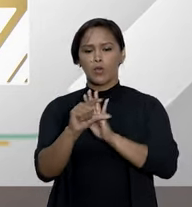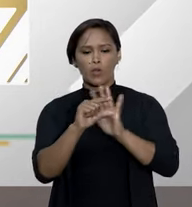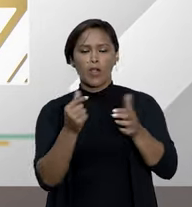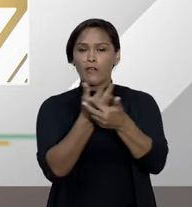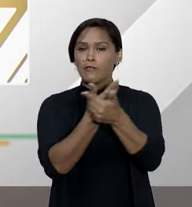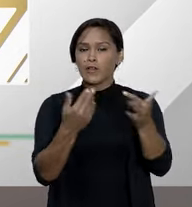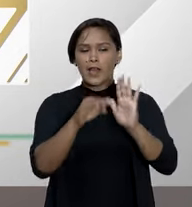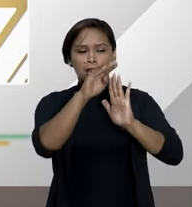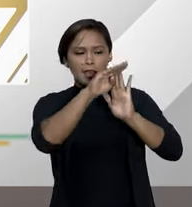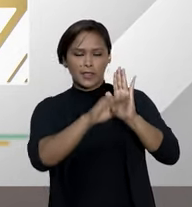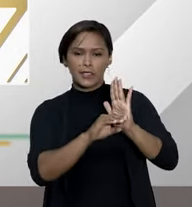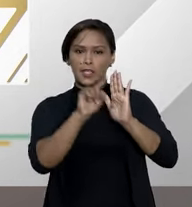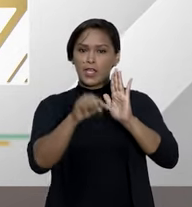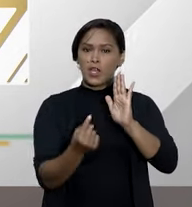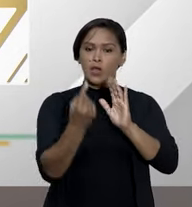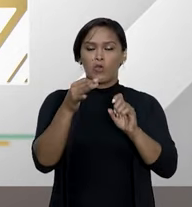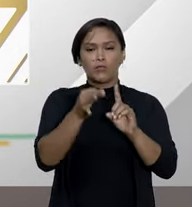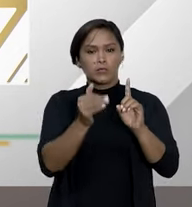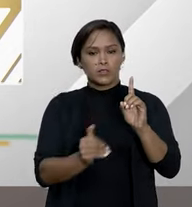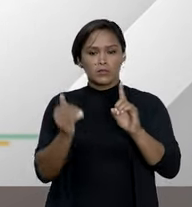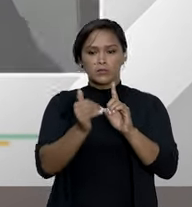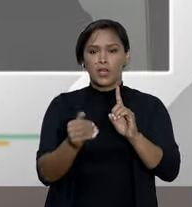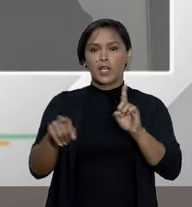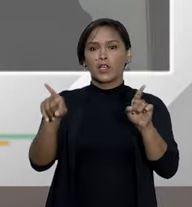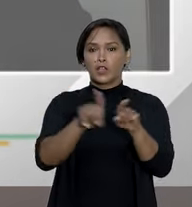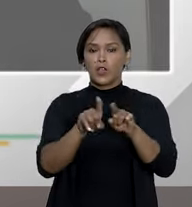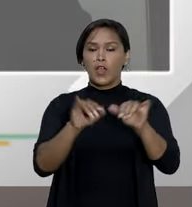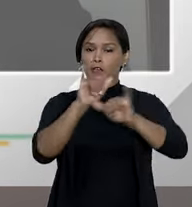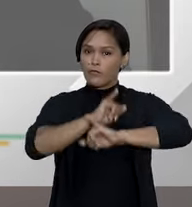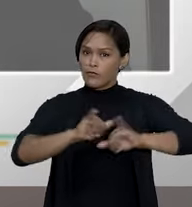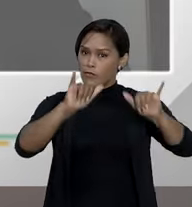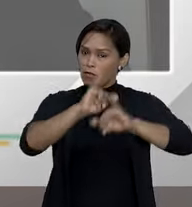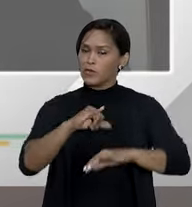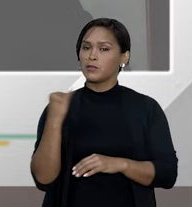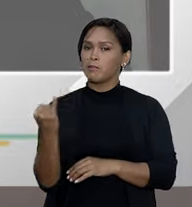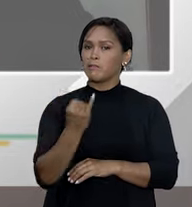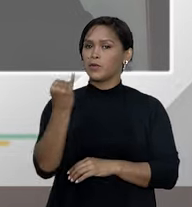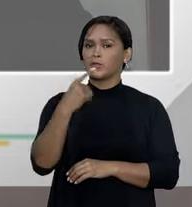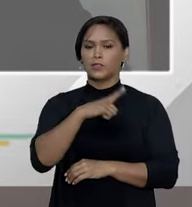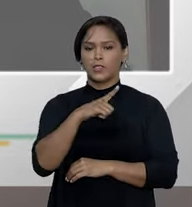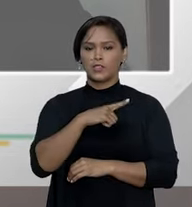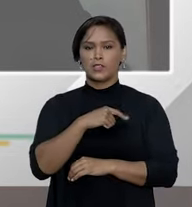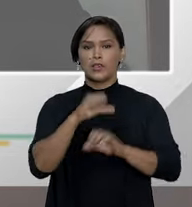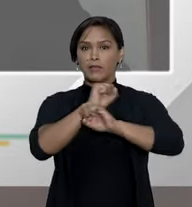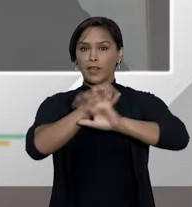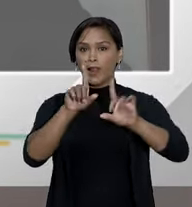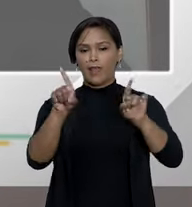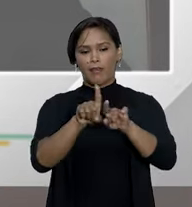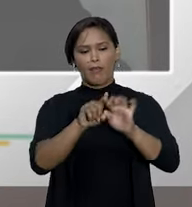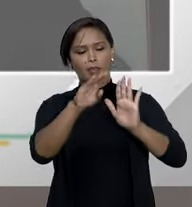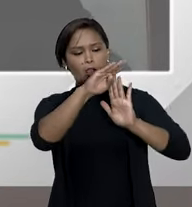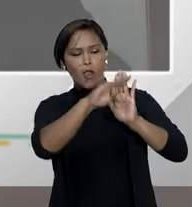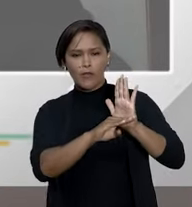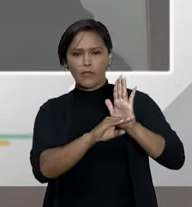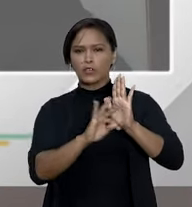vários princípios, entre eles, como o desembargador disse, o princípio da informação. Então, quanto mais clara a informação,